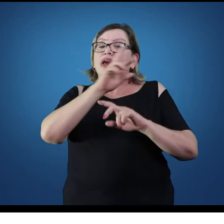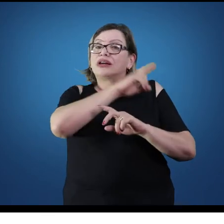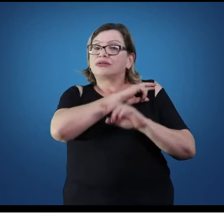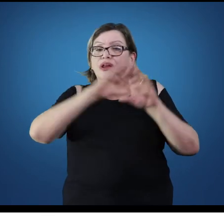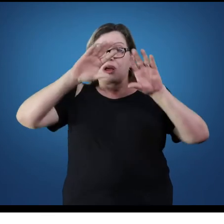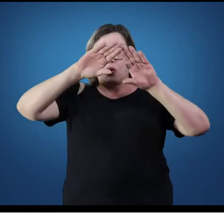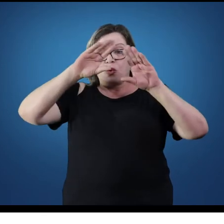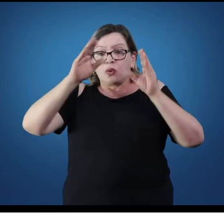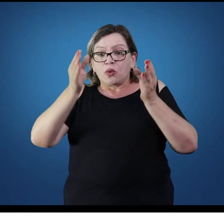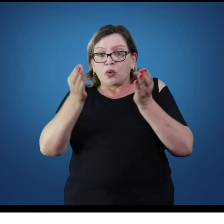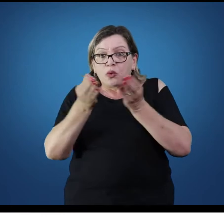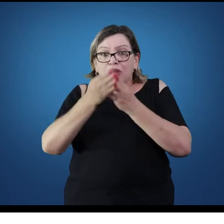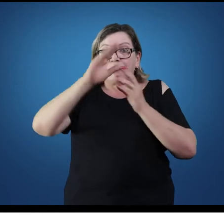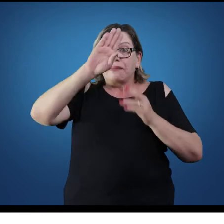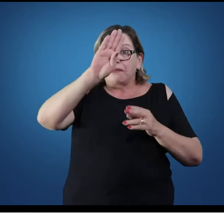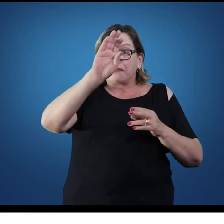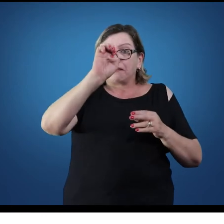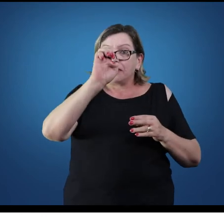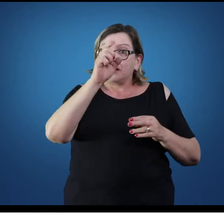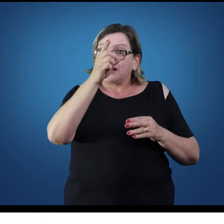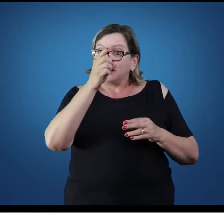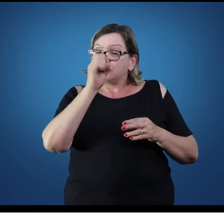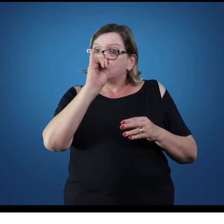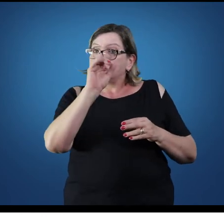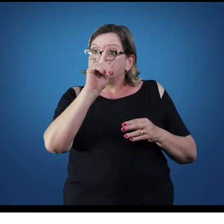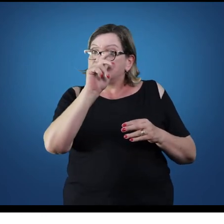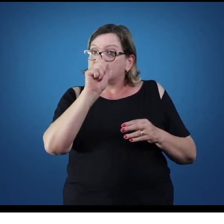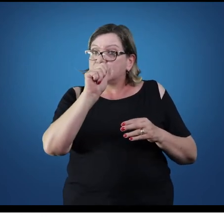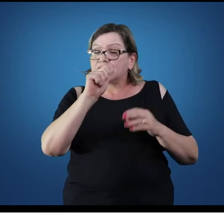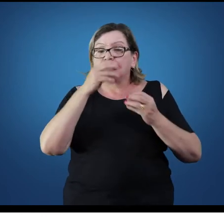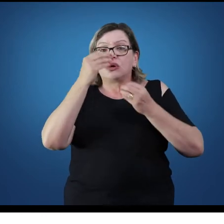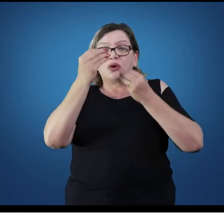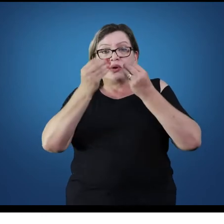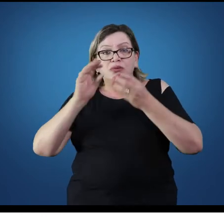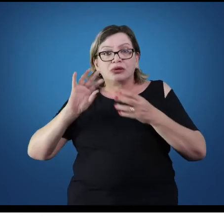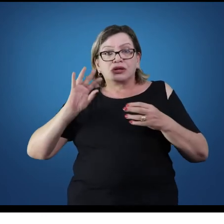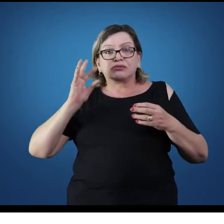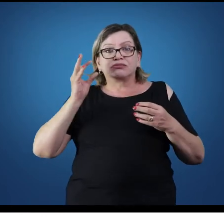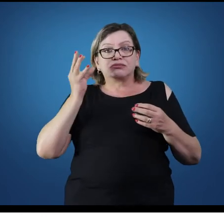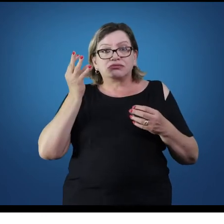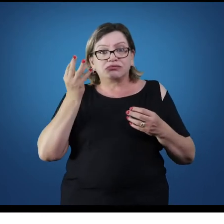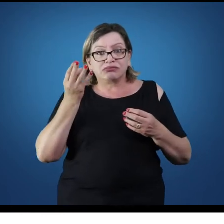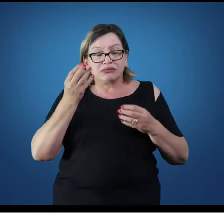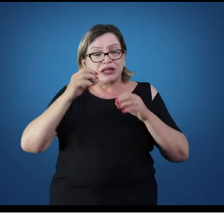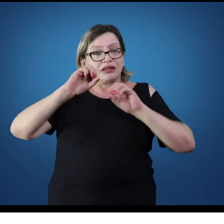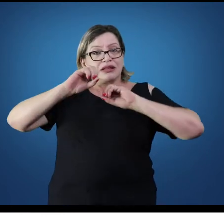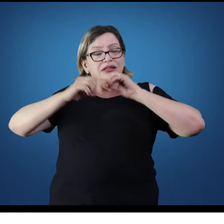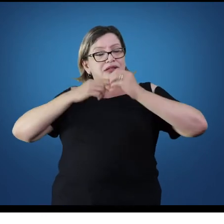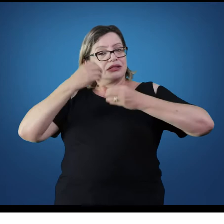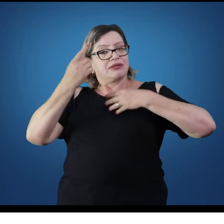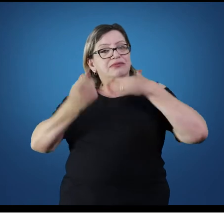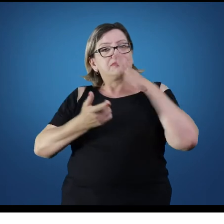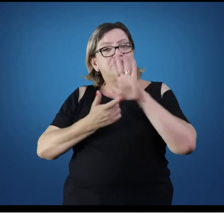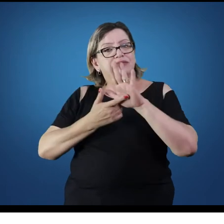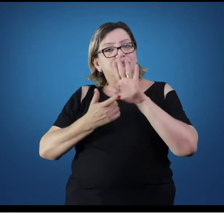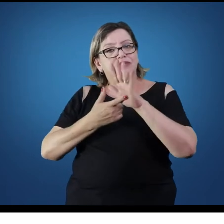local de armazenamento temporário da urina e como que isso sai em termos da mixão pela